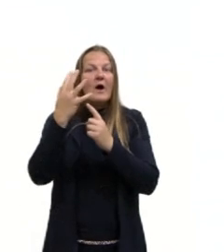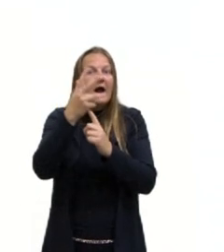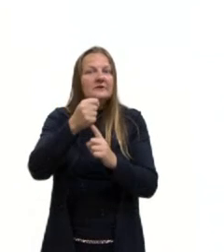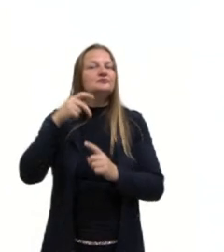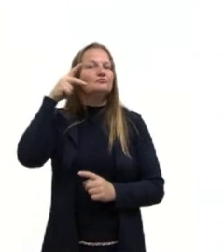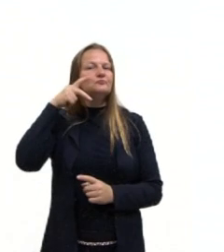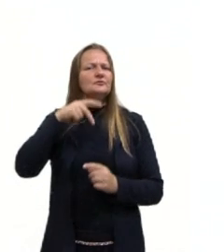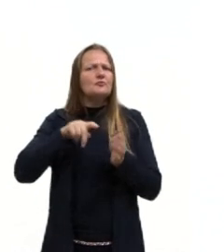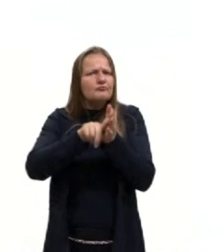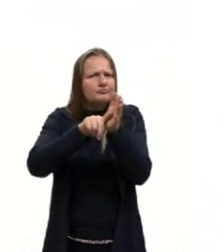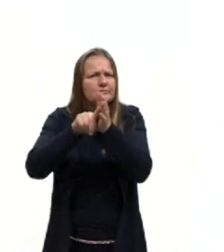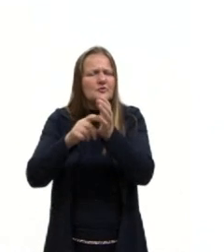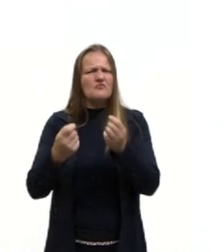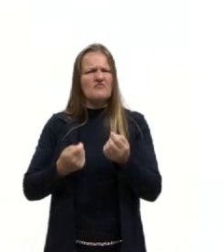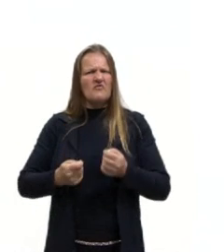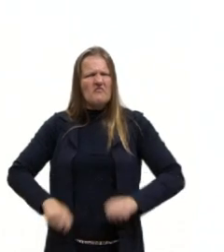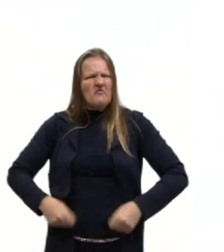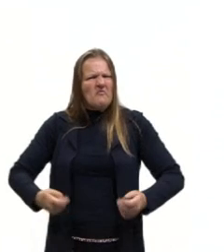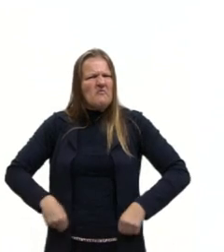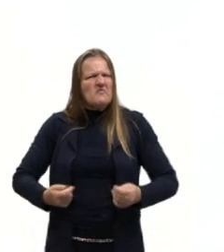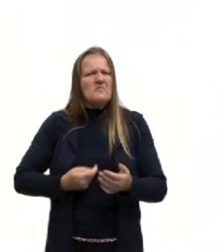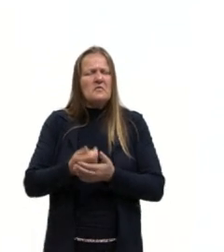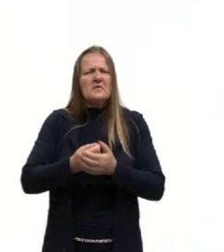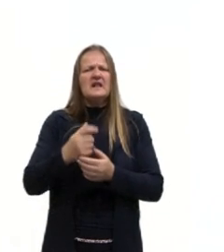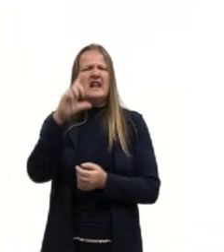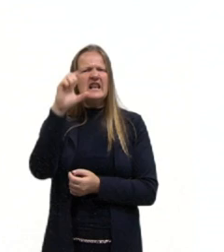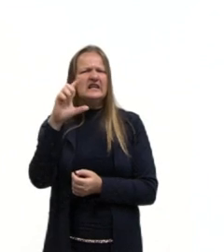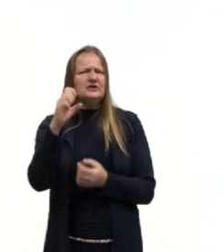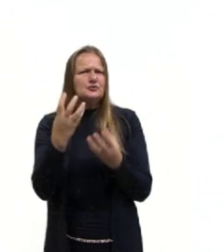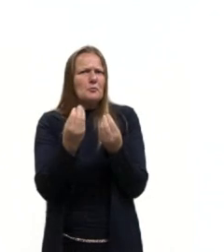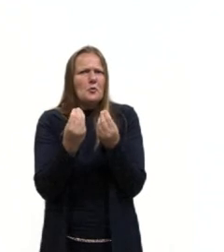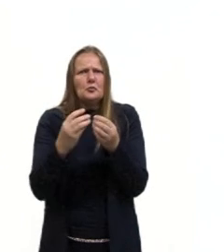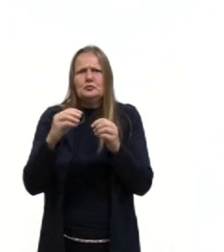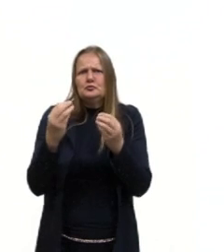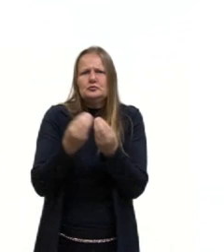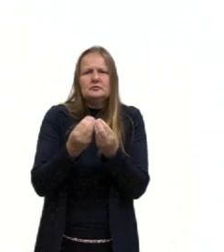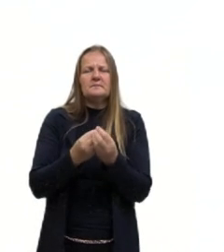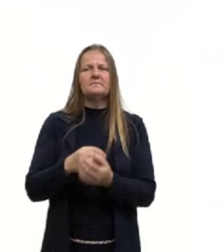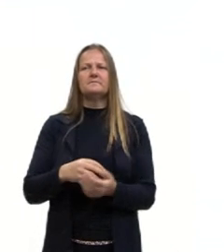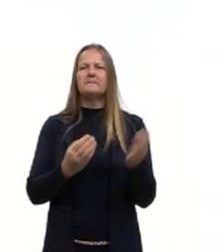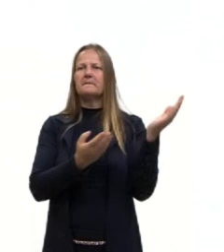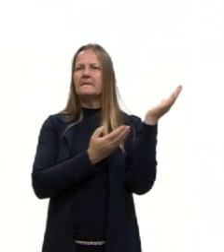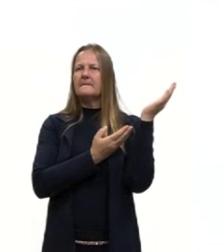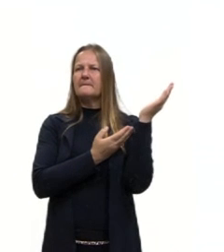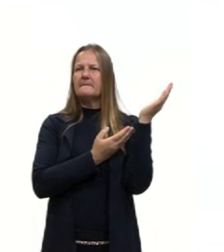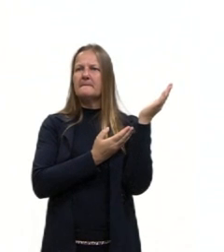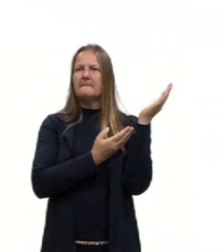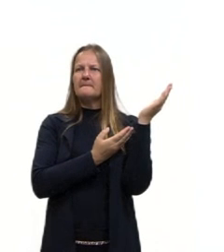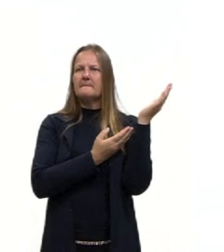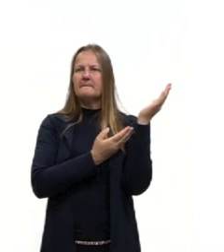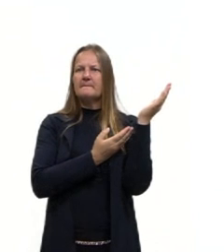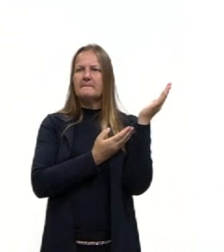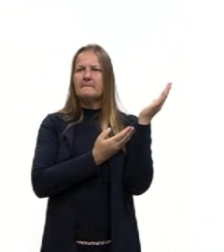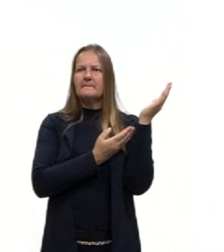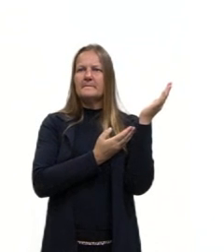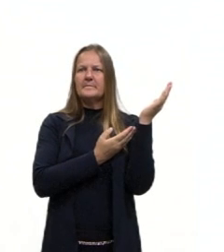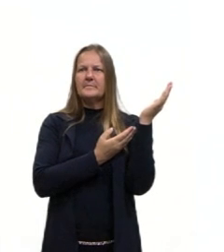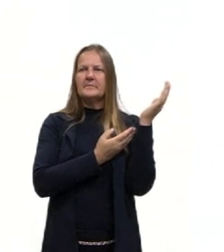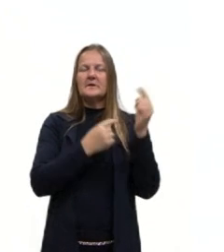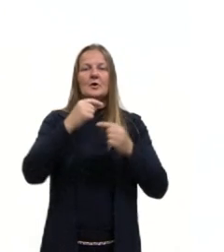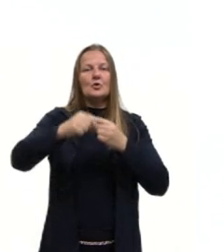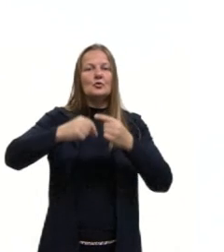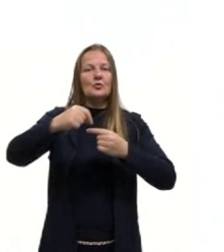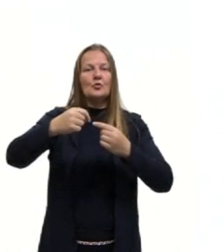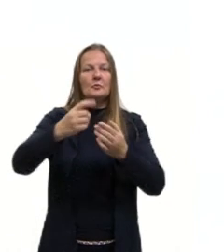questionando o consumismo, o excesso de lixo a partir disso, Vicky Muniz, aqui com o documentário